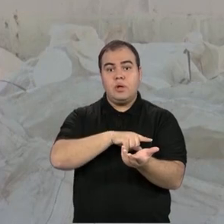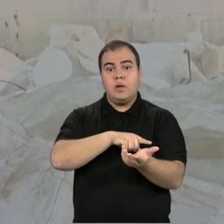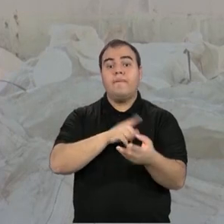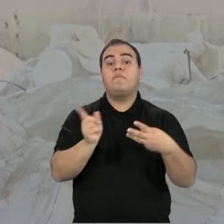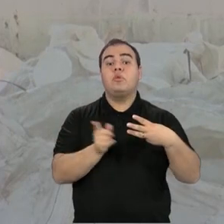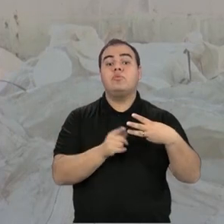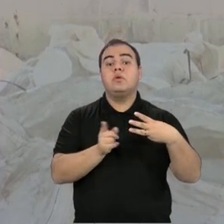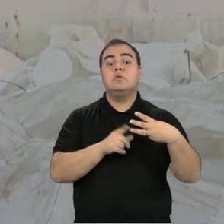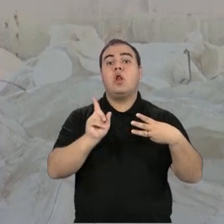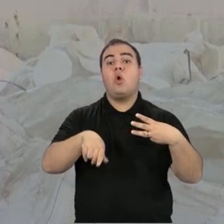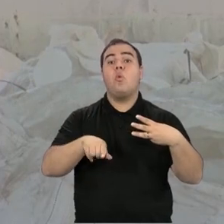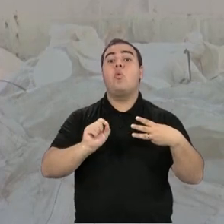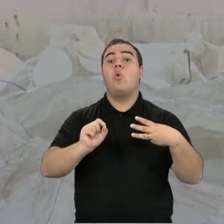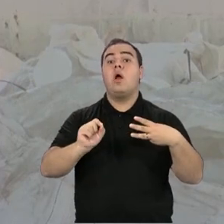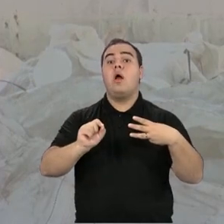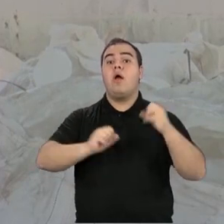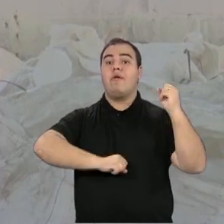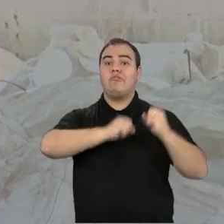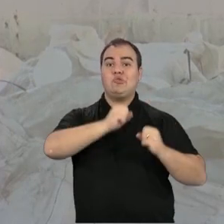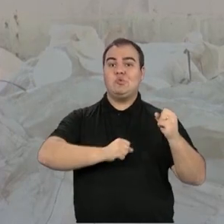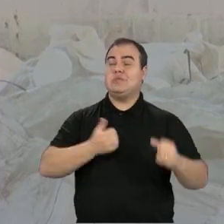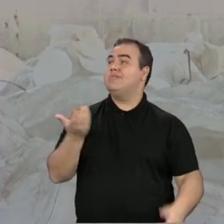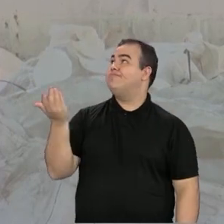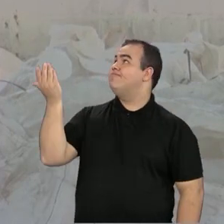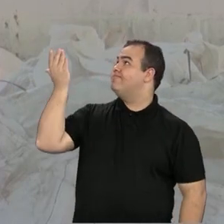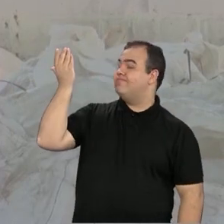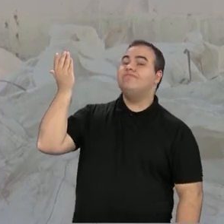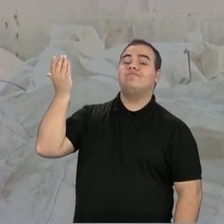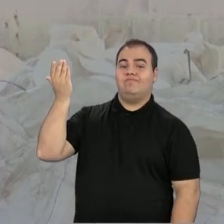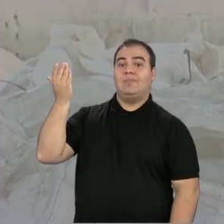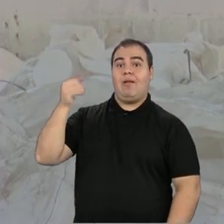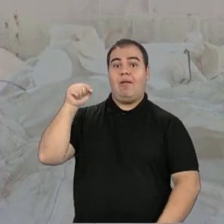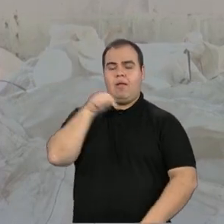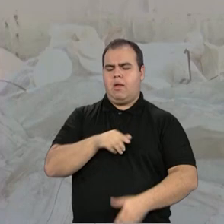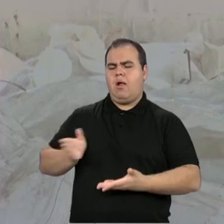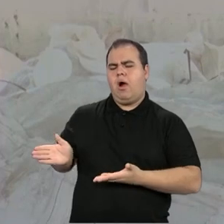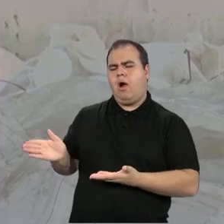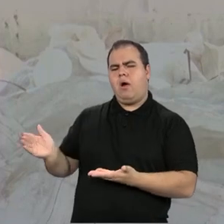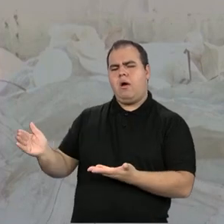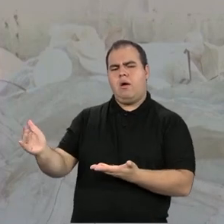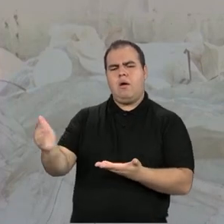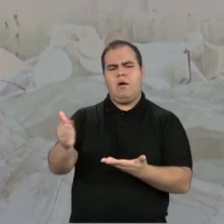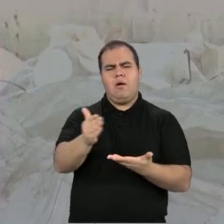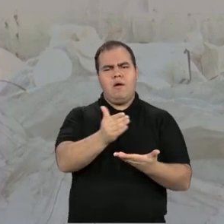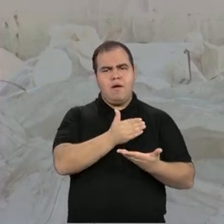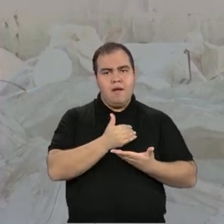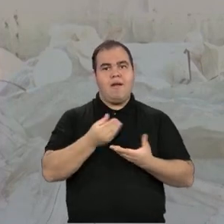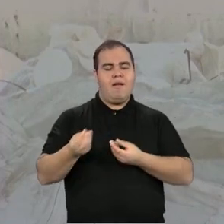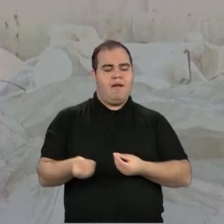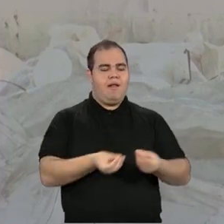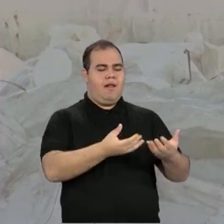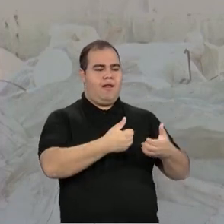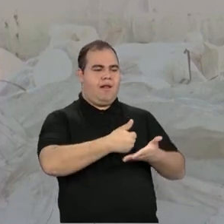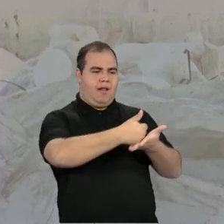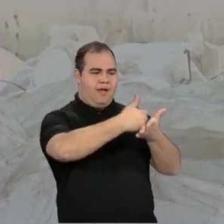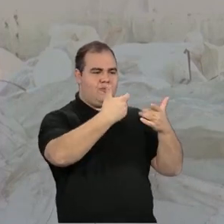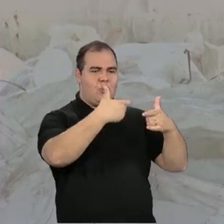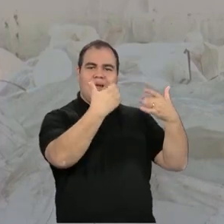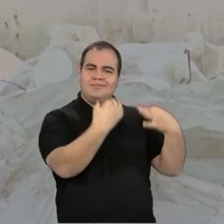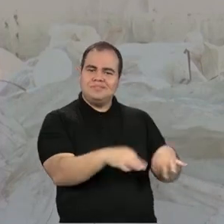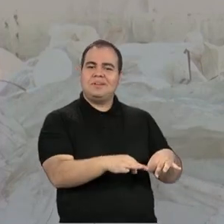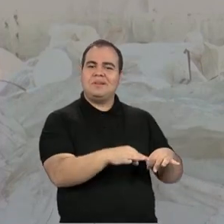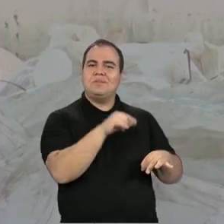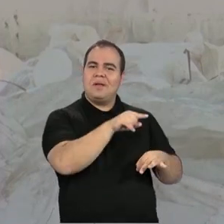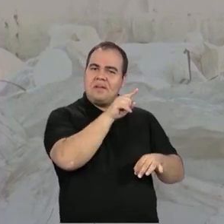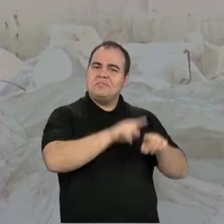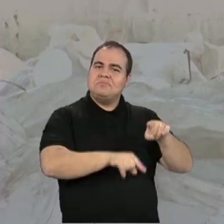é acionado, que é a indústria, no qual ela recolhe essas embalagens e leva para um destino ambientalmente adequado, no qual essas